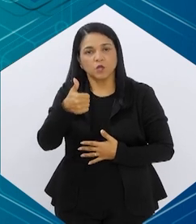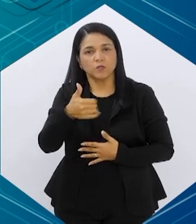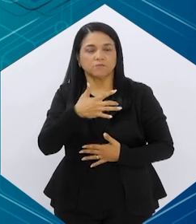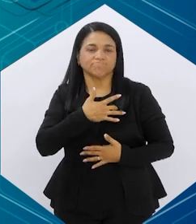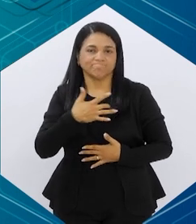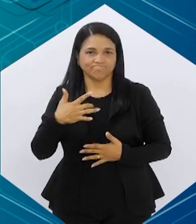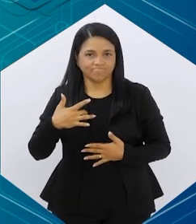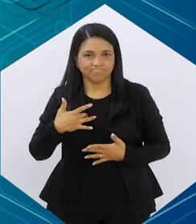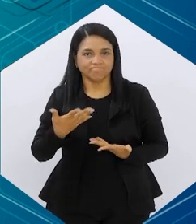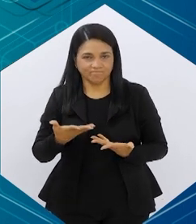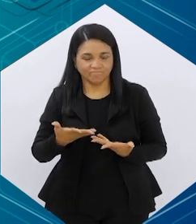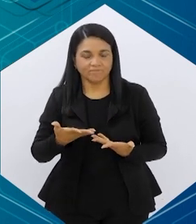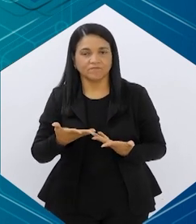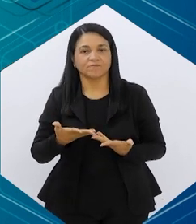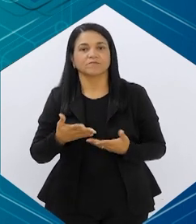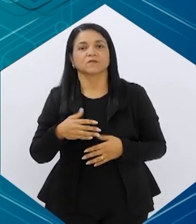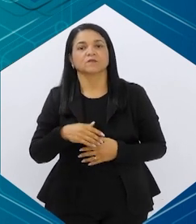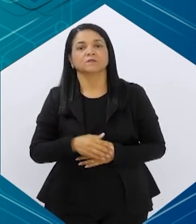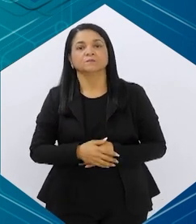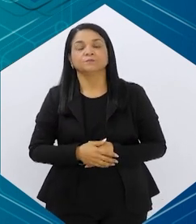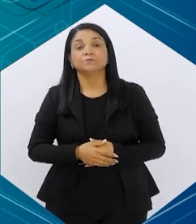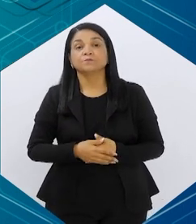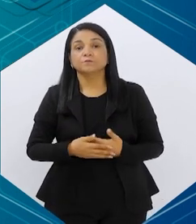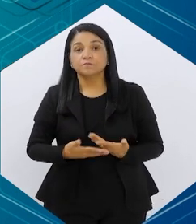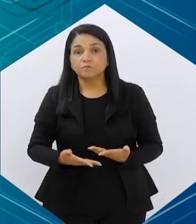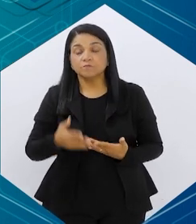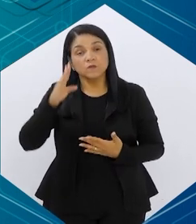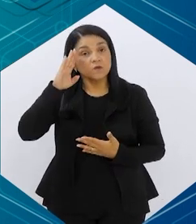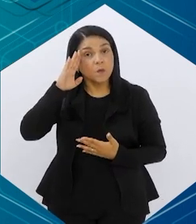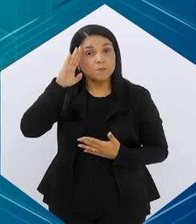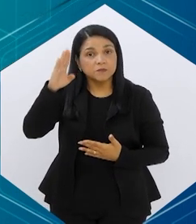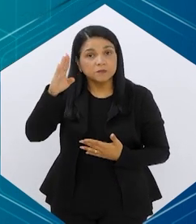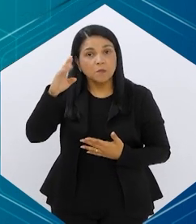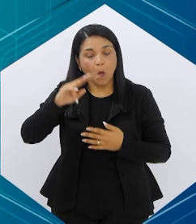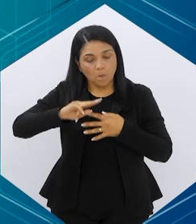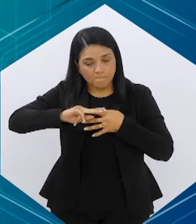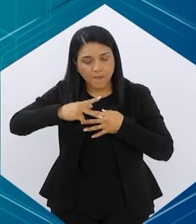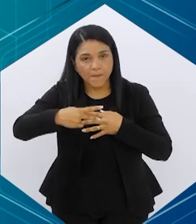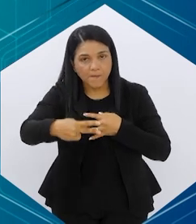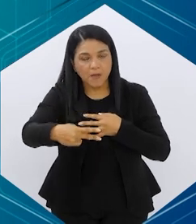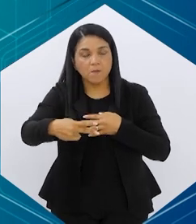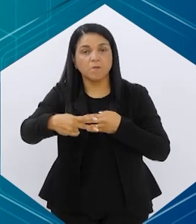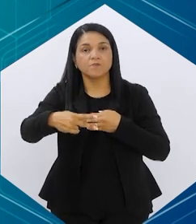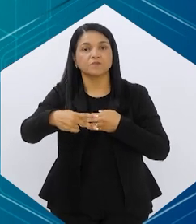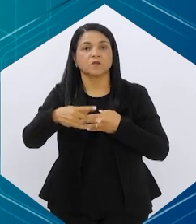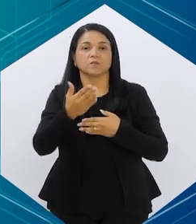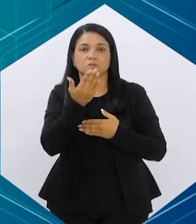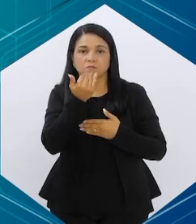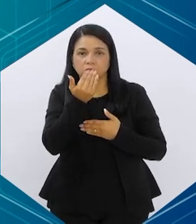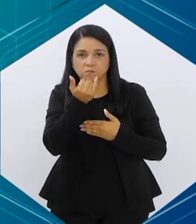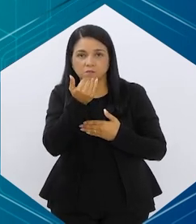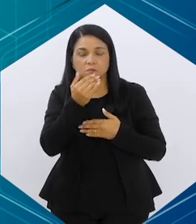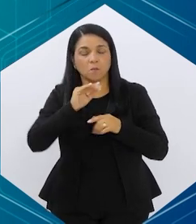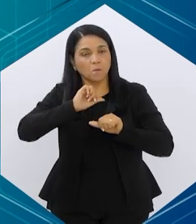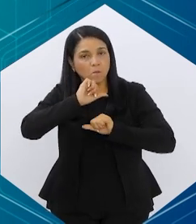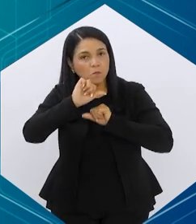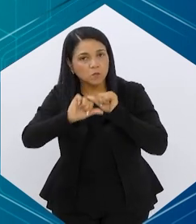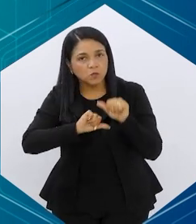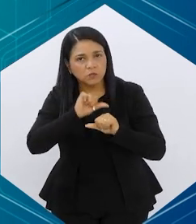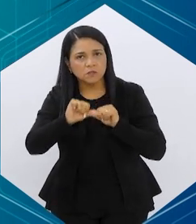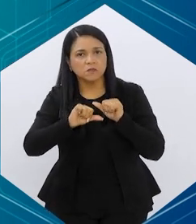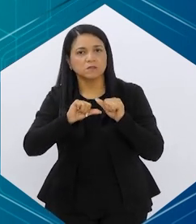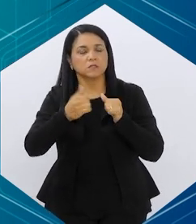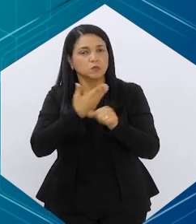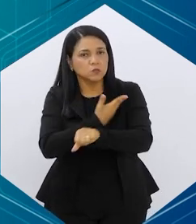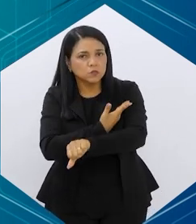e melhoria dos sintomas também que ele busca com o uso do medicamento. O principal efeito também de ter uma alimentação, uma mudança